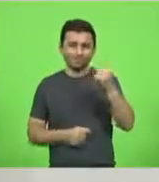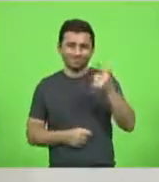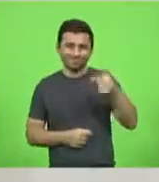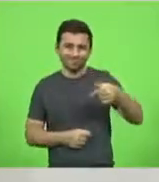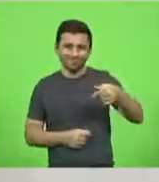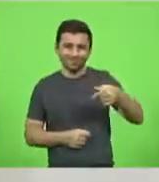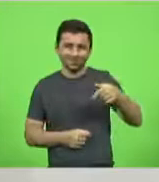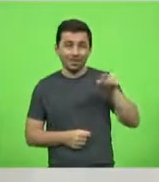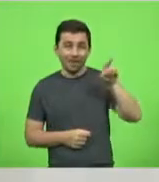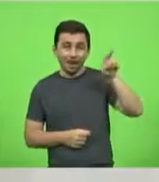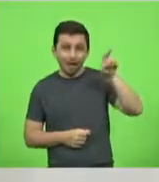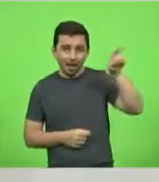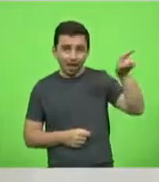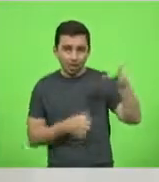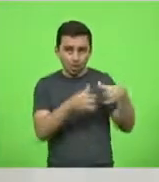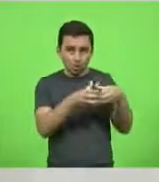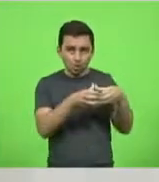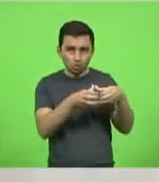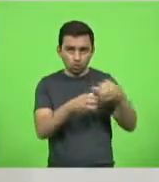da cidade de Joinville.